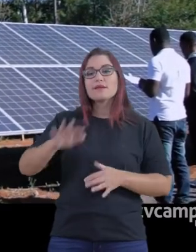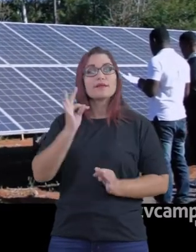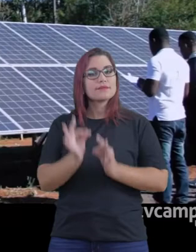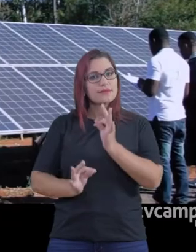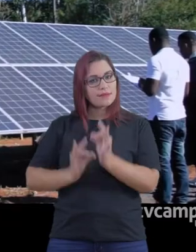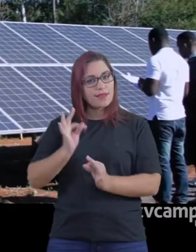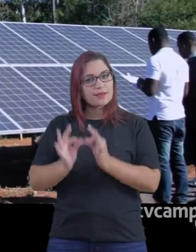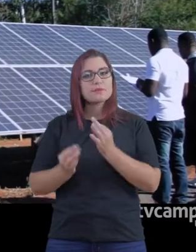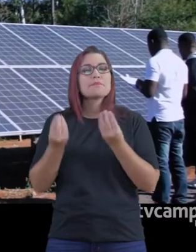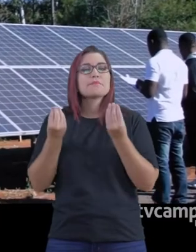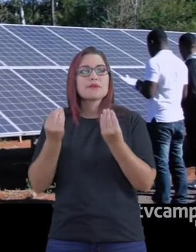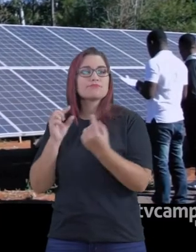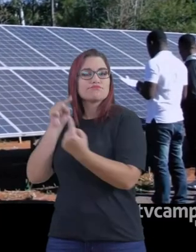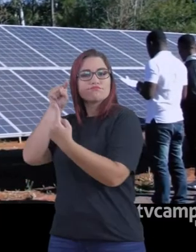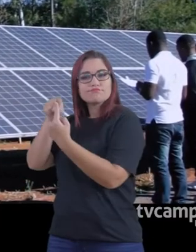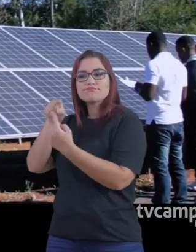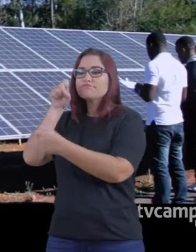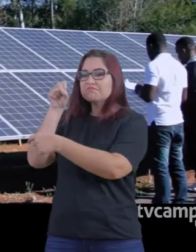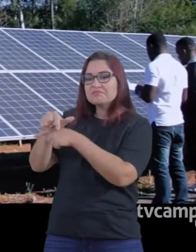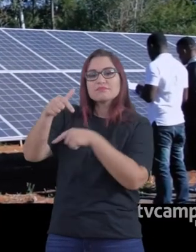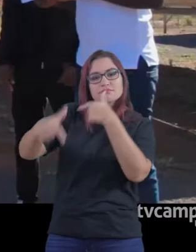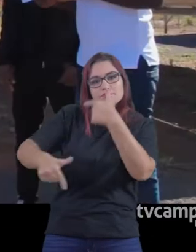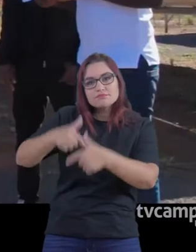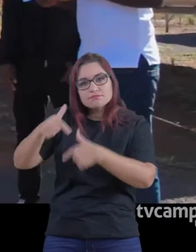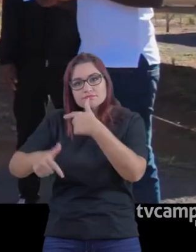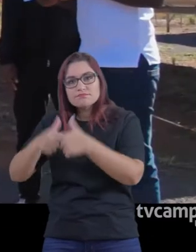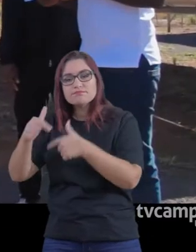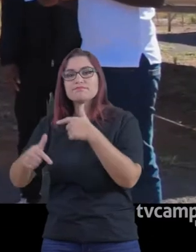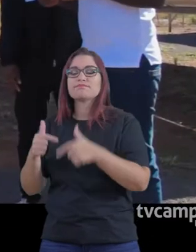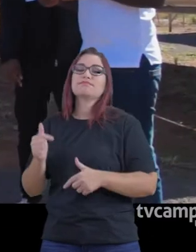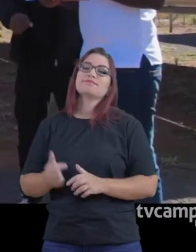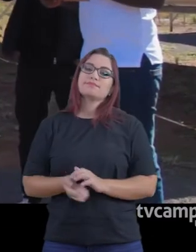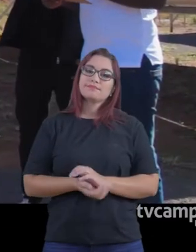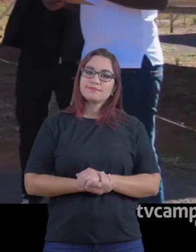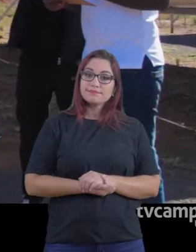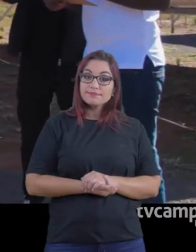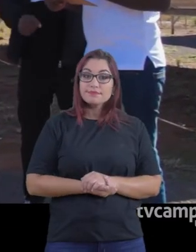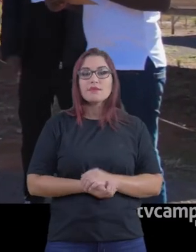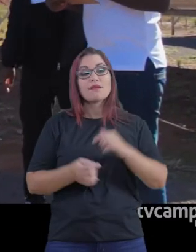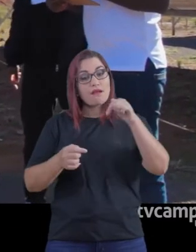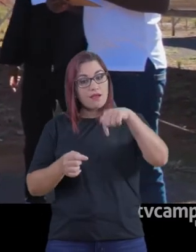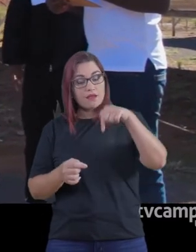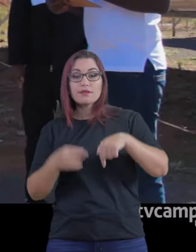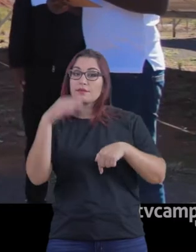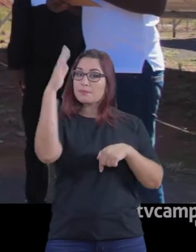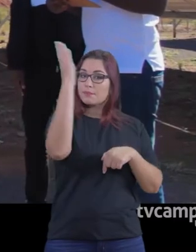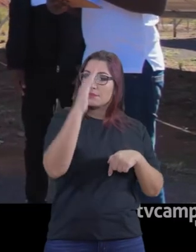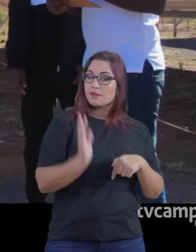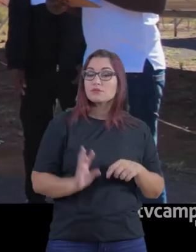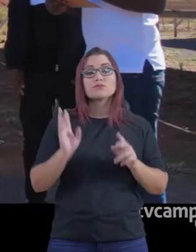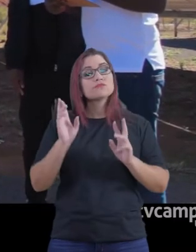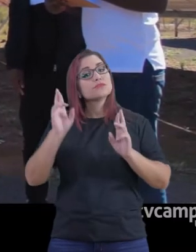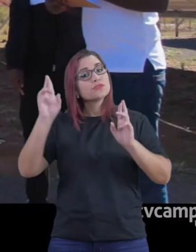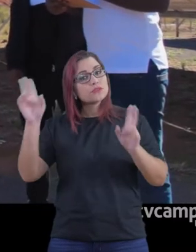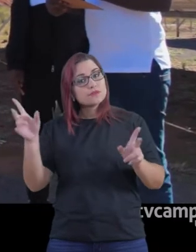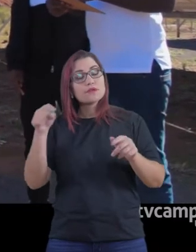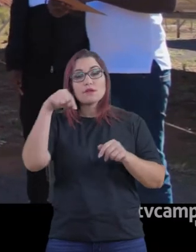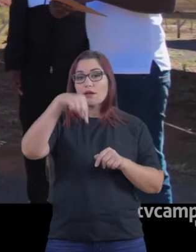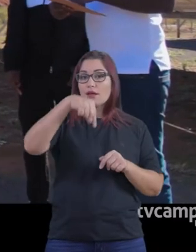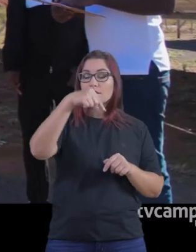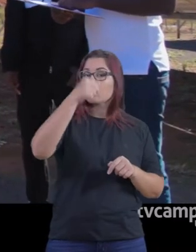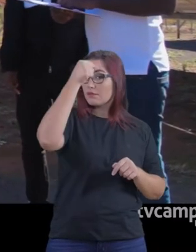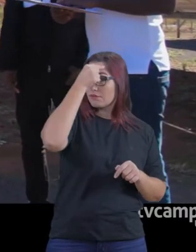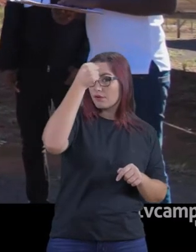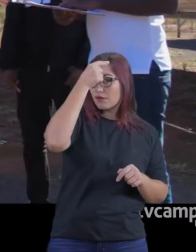Profissional, focado para a formação técnica de pessoas mesmo. Então a gente tem essa grande divisão, que é uma educação para formar